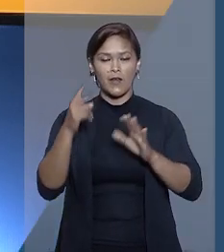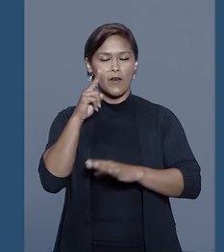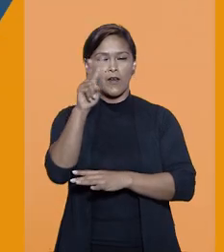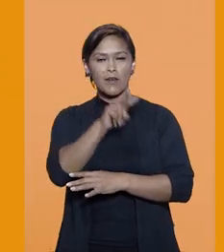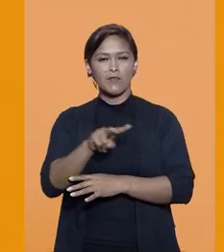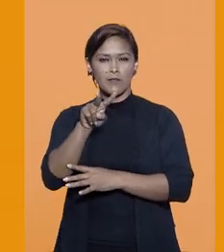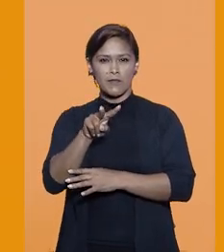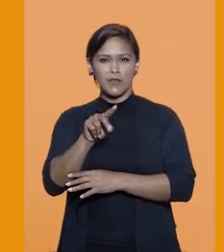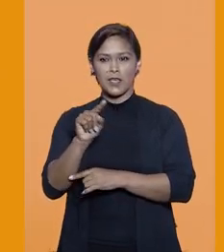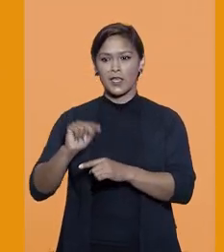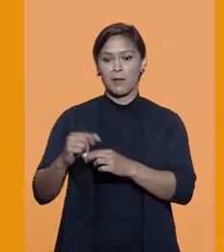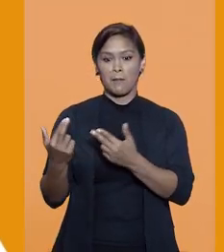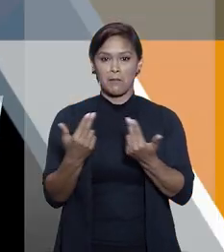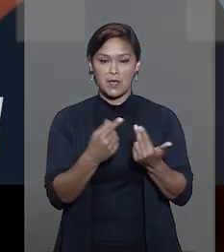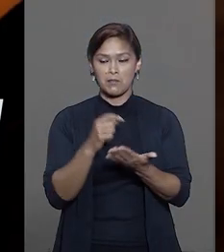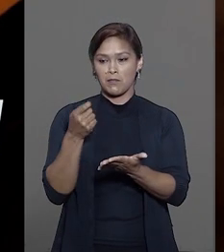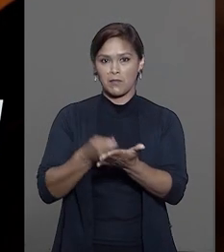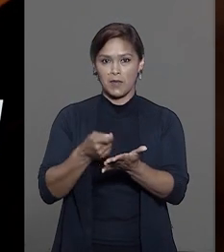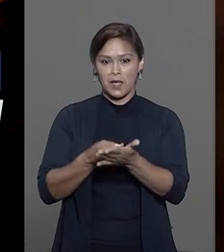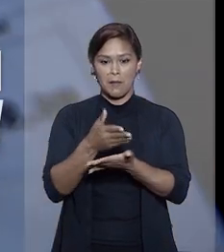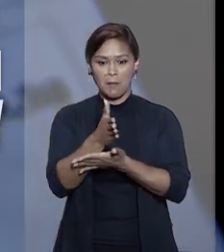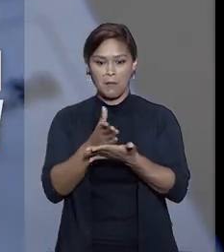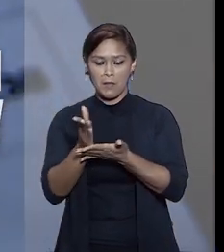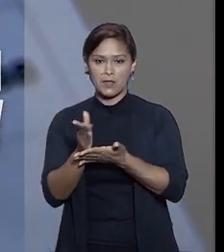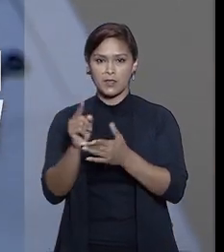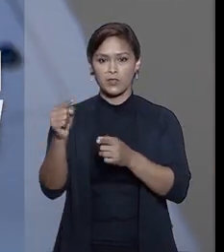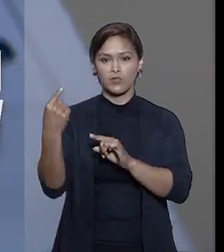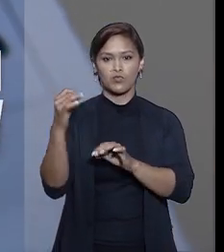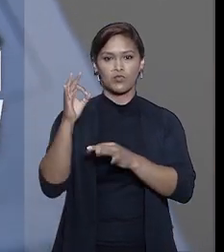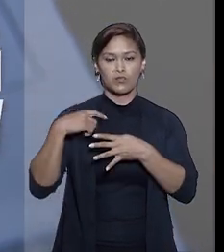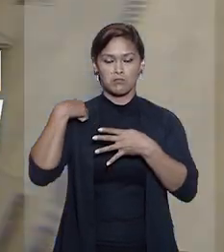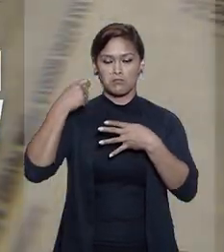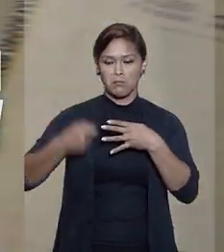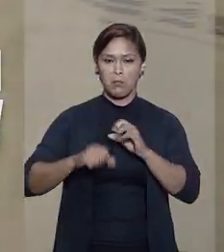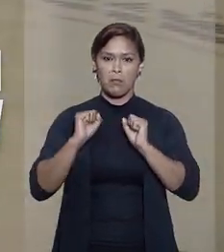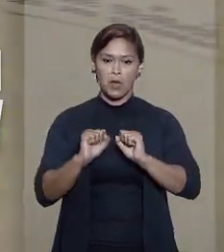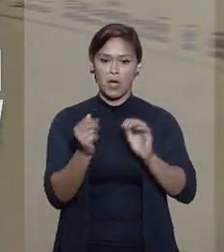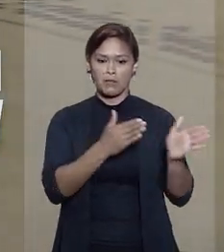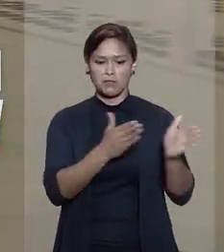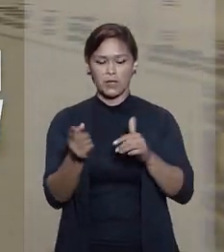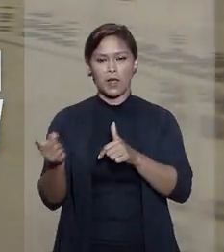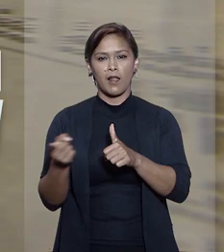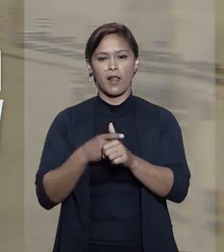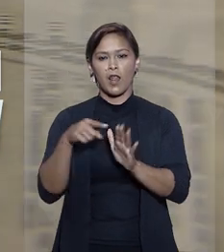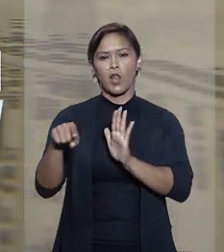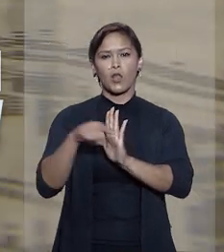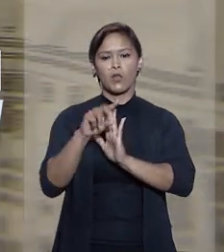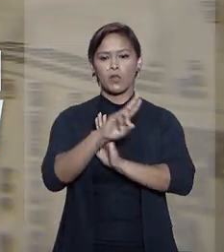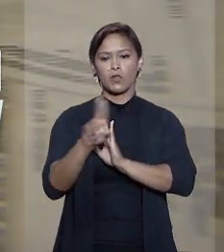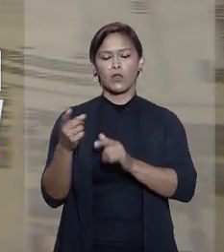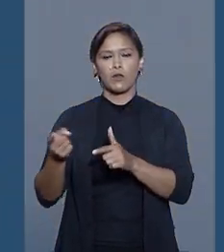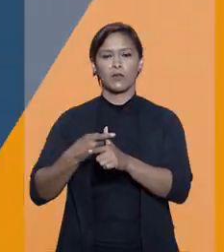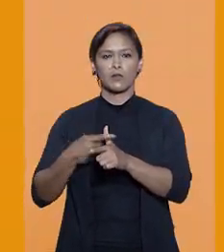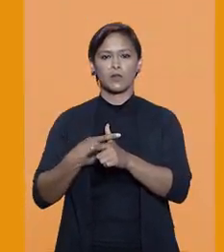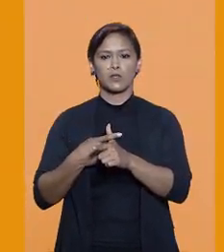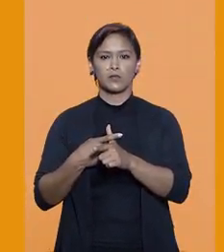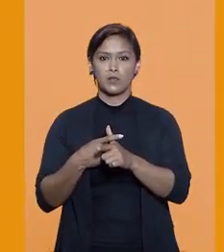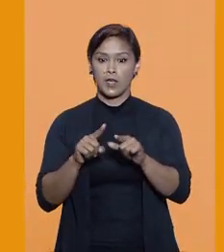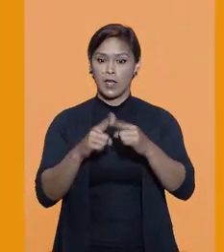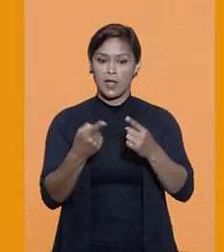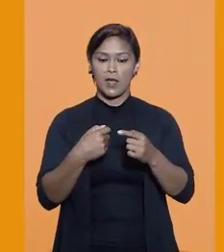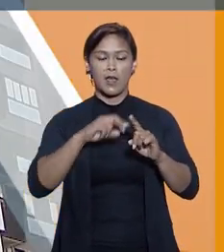você vai ver, mesmo com pagamento parcial, juiz pode determinar negativação do nome do devedor.